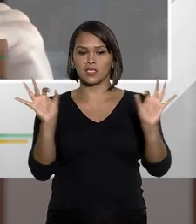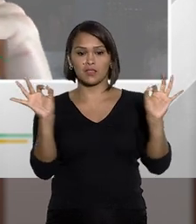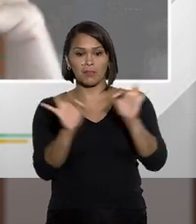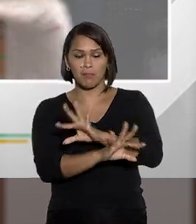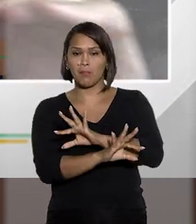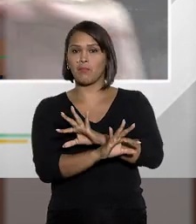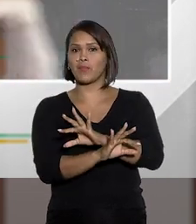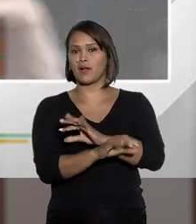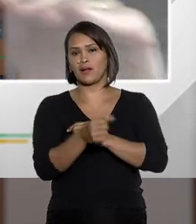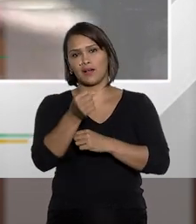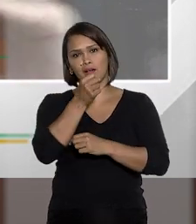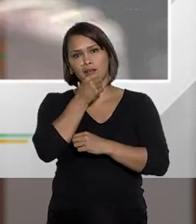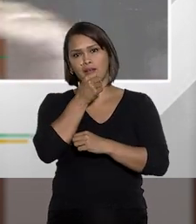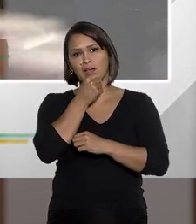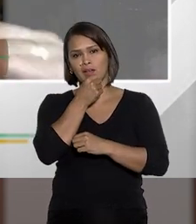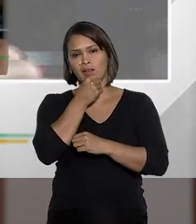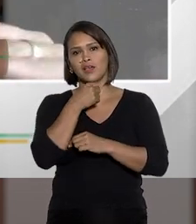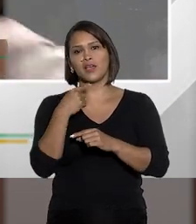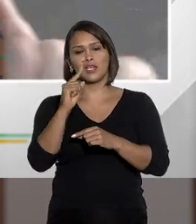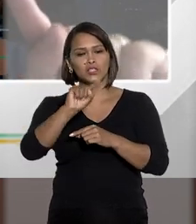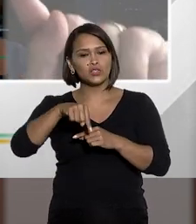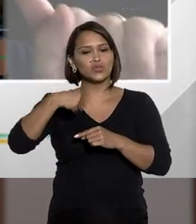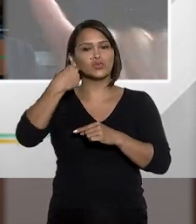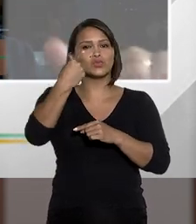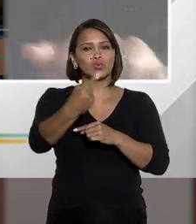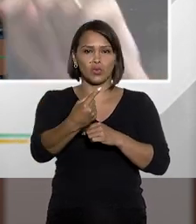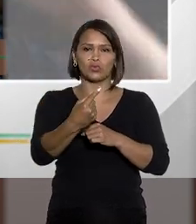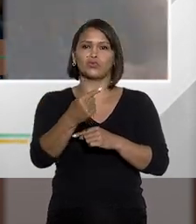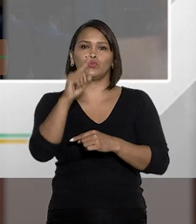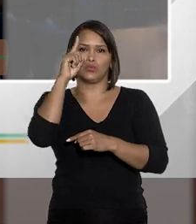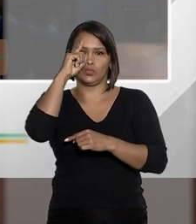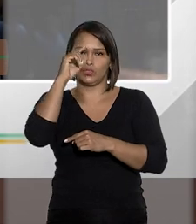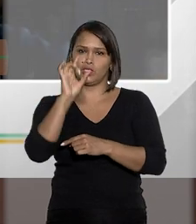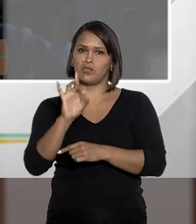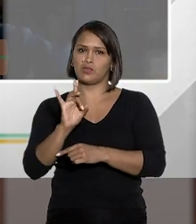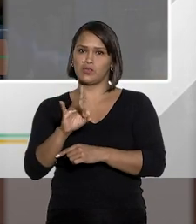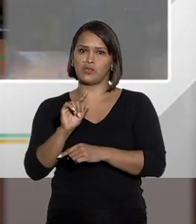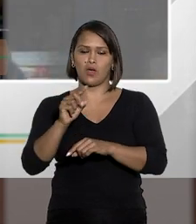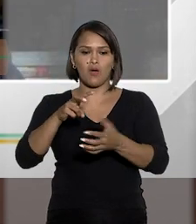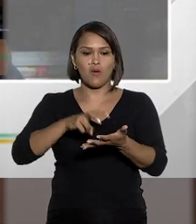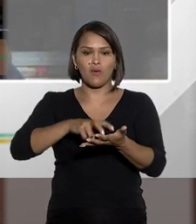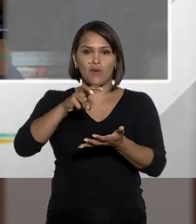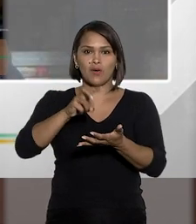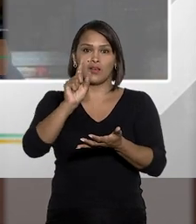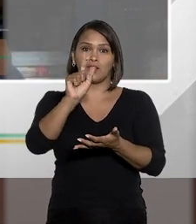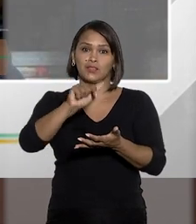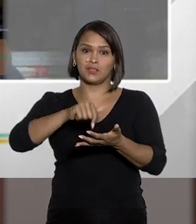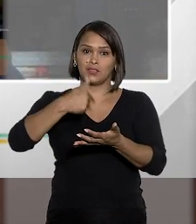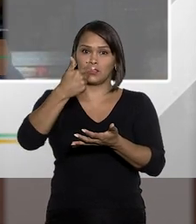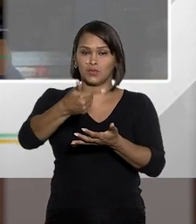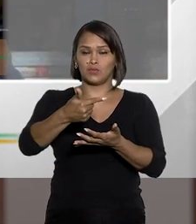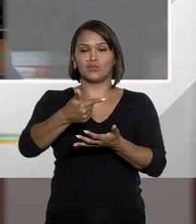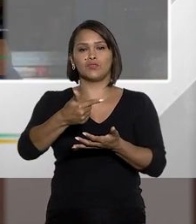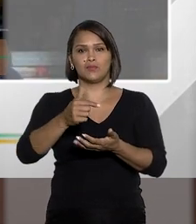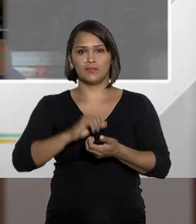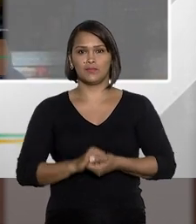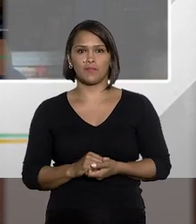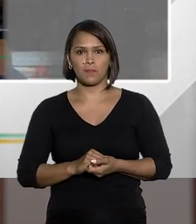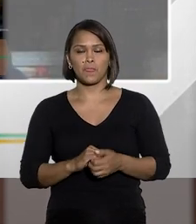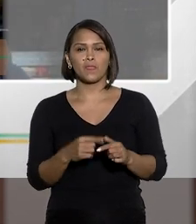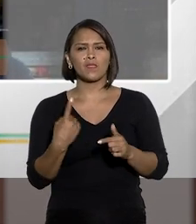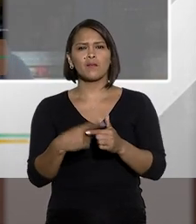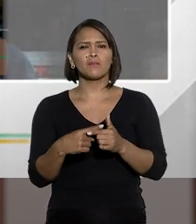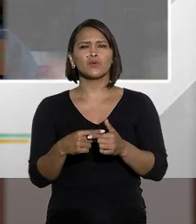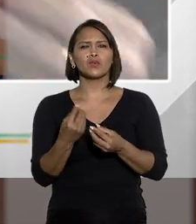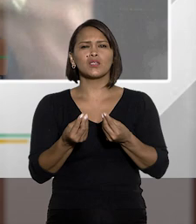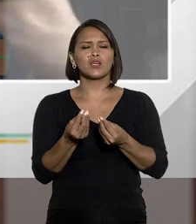que interromper o interrogatório e prosseguir no primeiro horário útil seguinte.